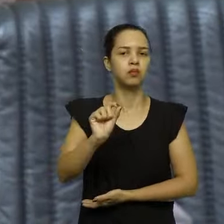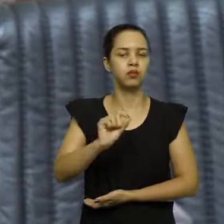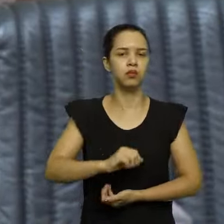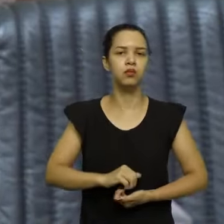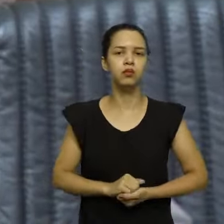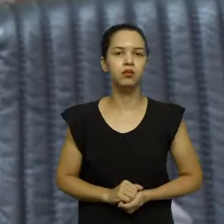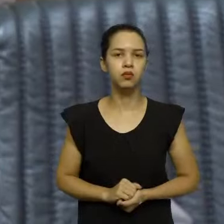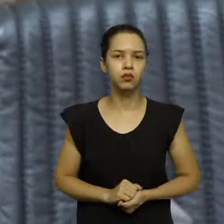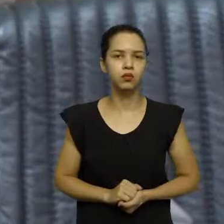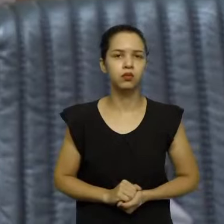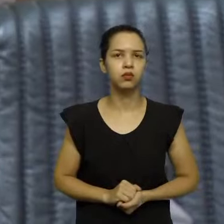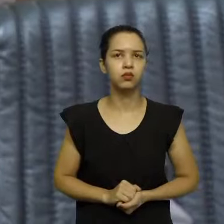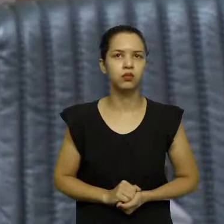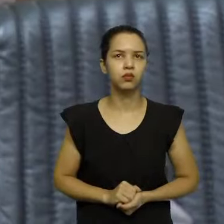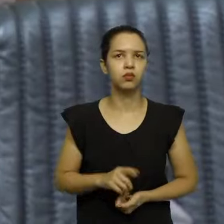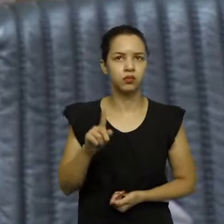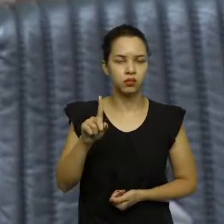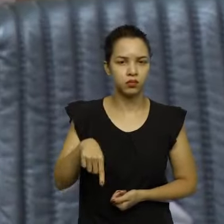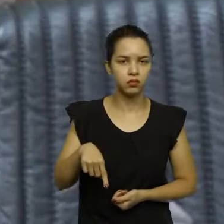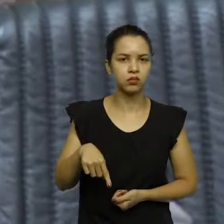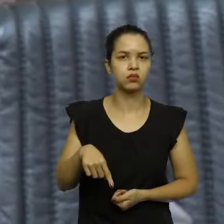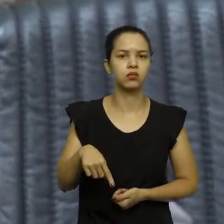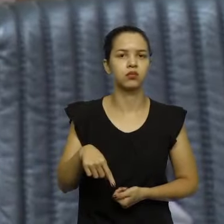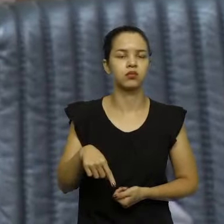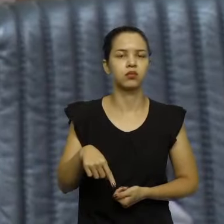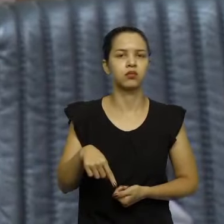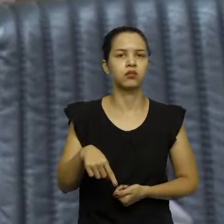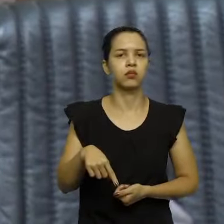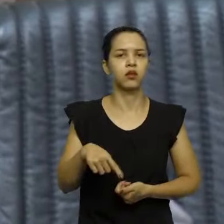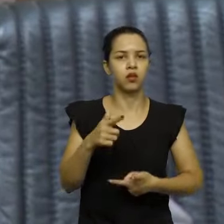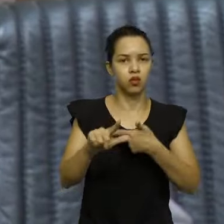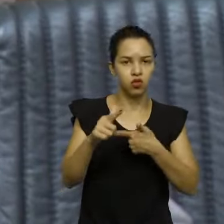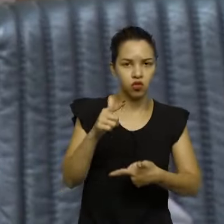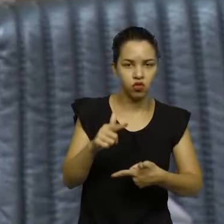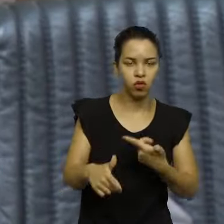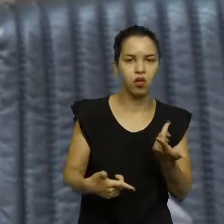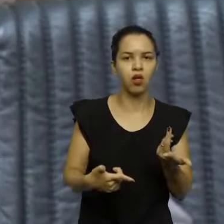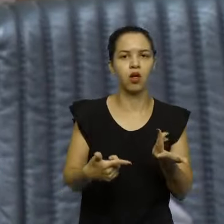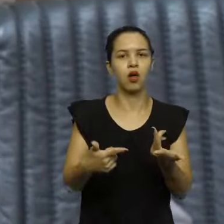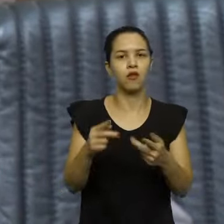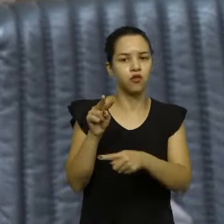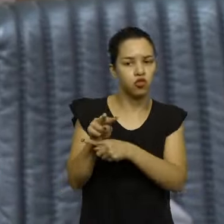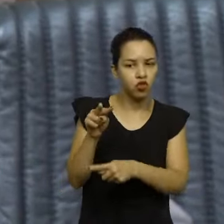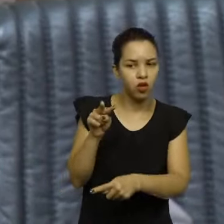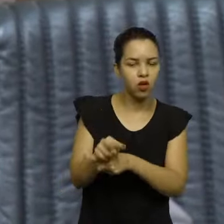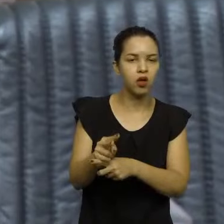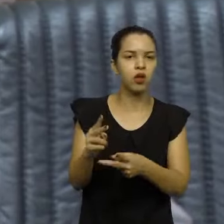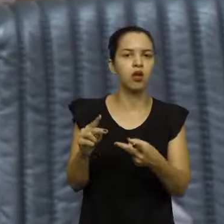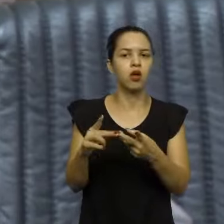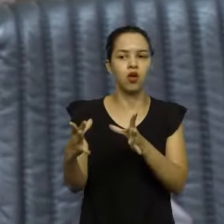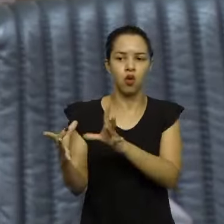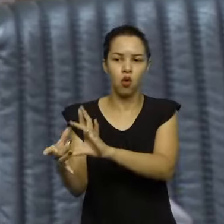é aquele tripé, legislar, fiscalizar e conectar. Fazer com que as demandas